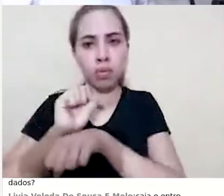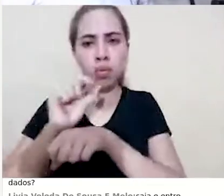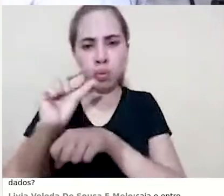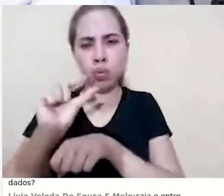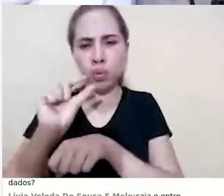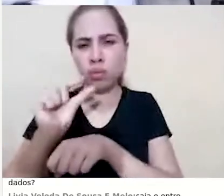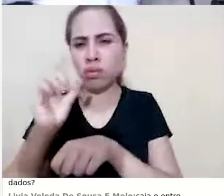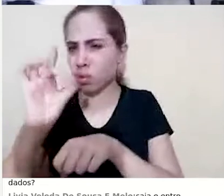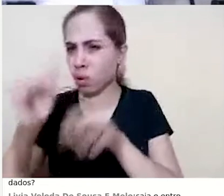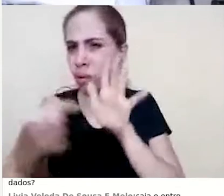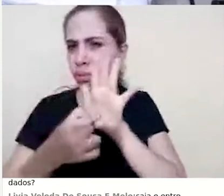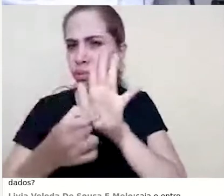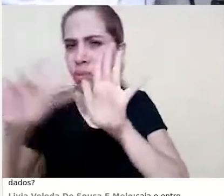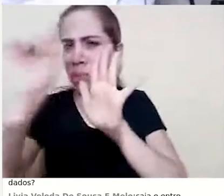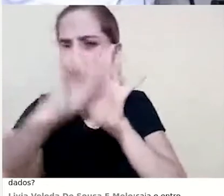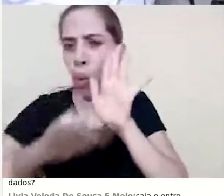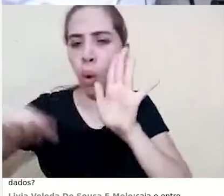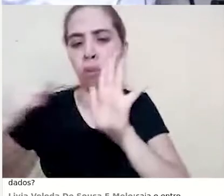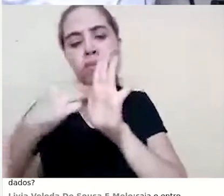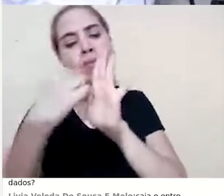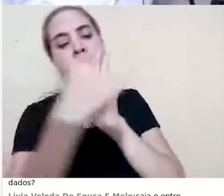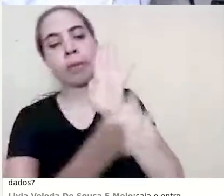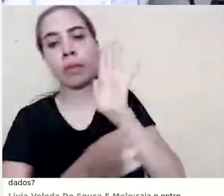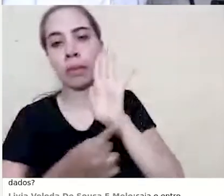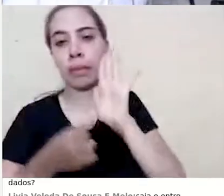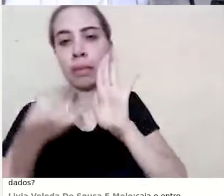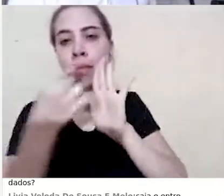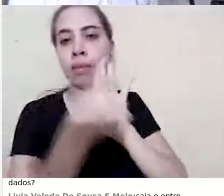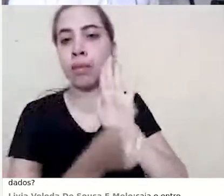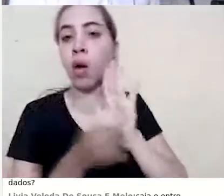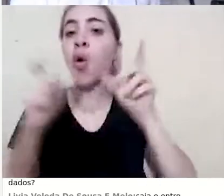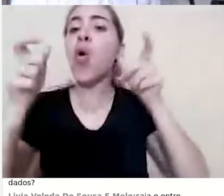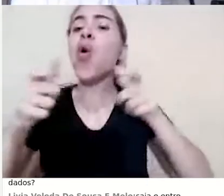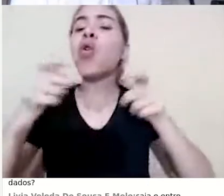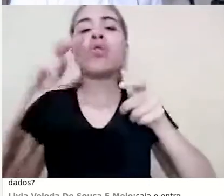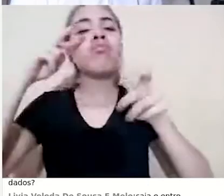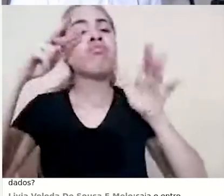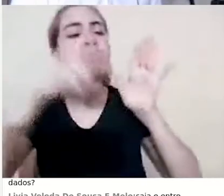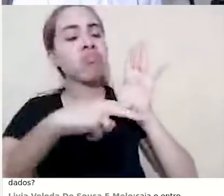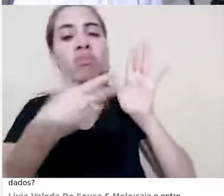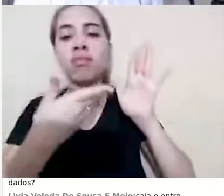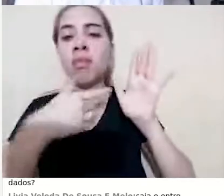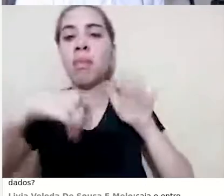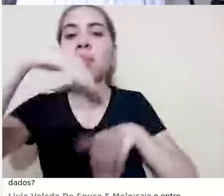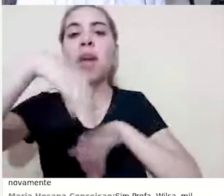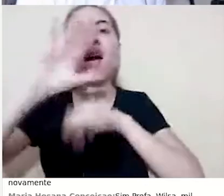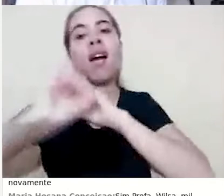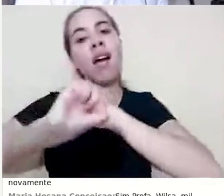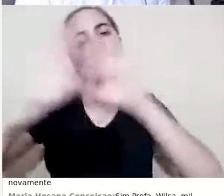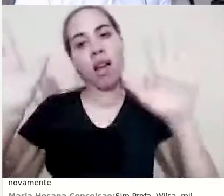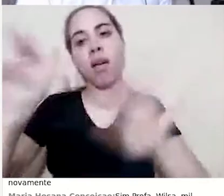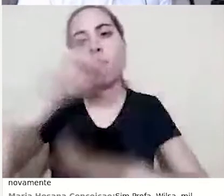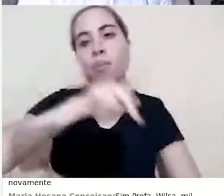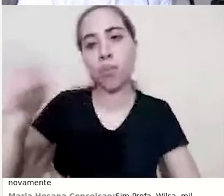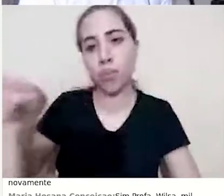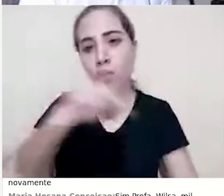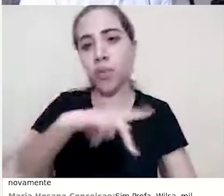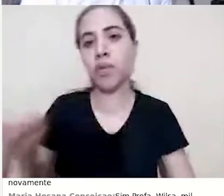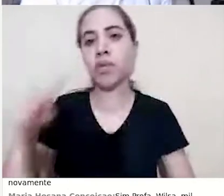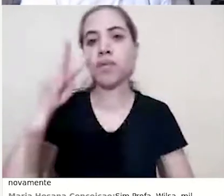destaca onde que você está gerando esse tipo de visualização em tela, para ficar mais claro para os professores.